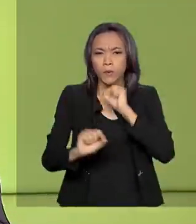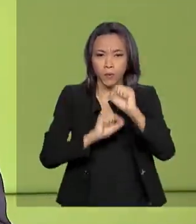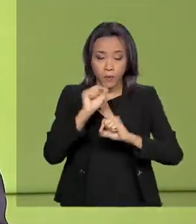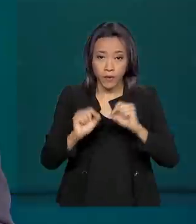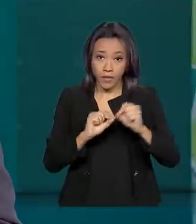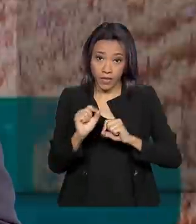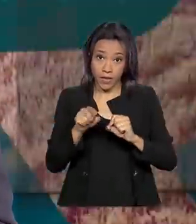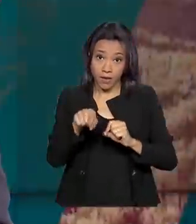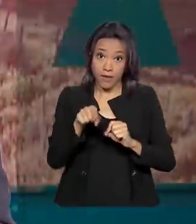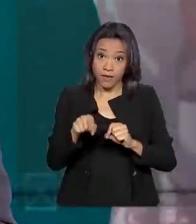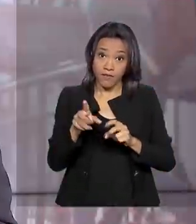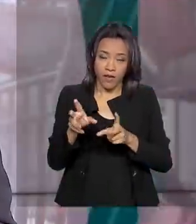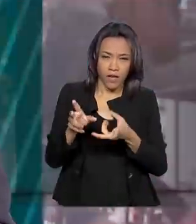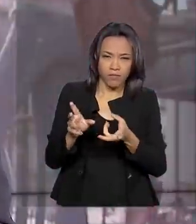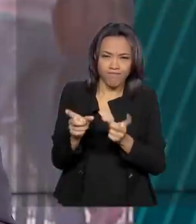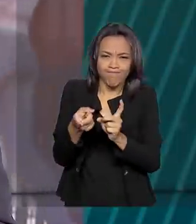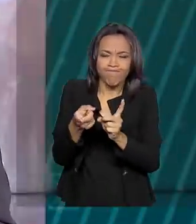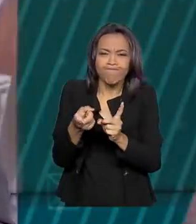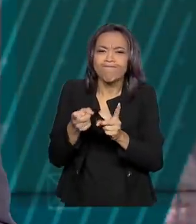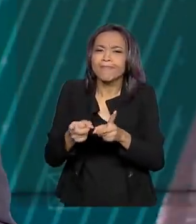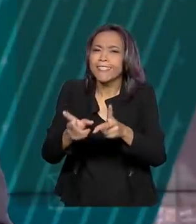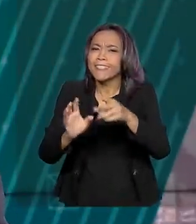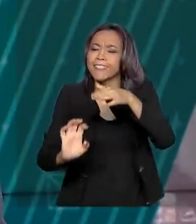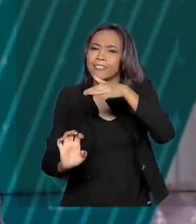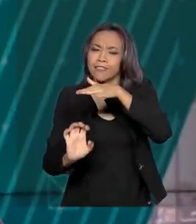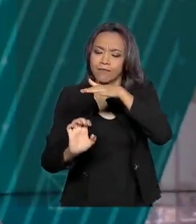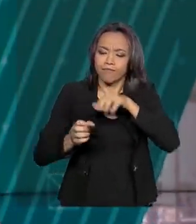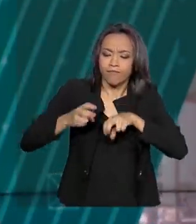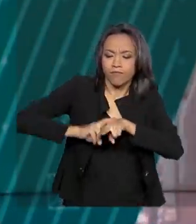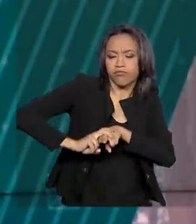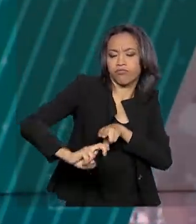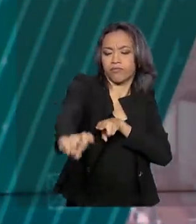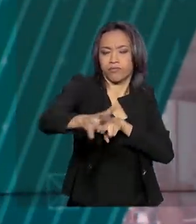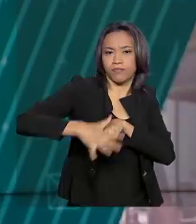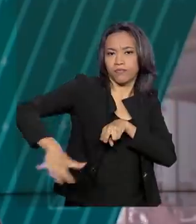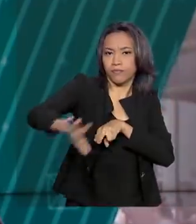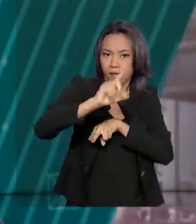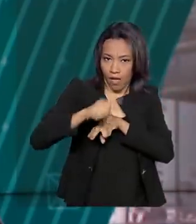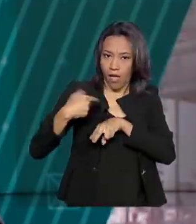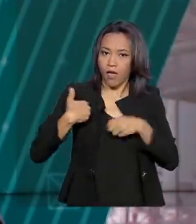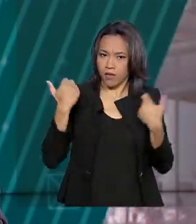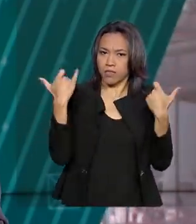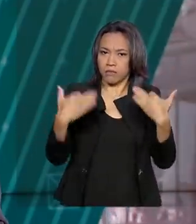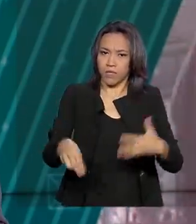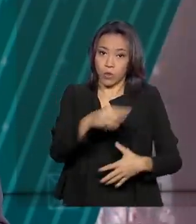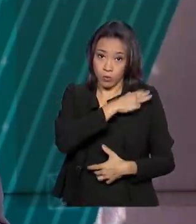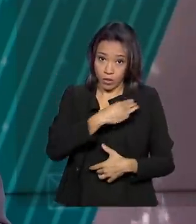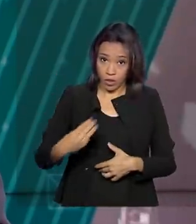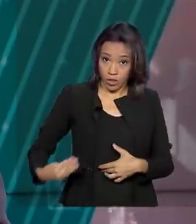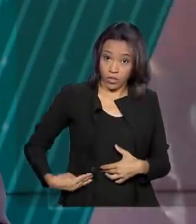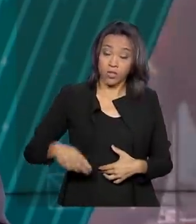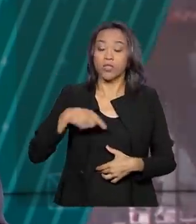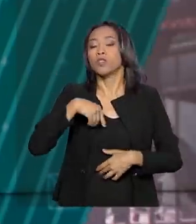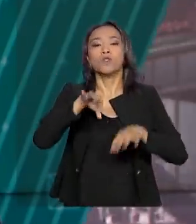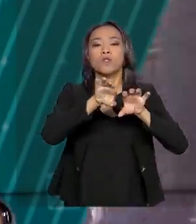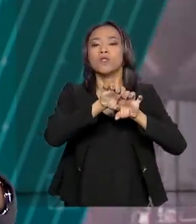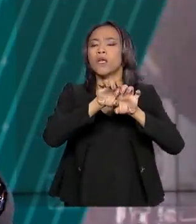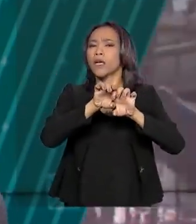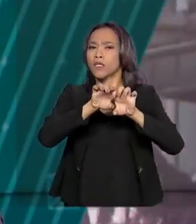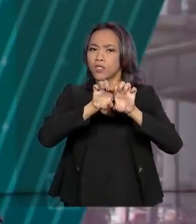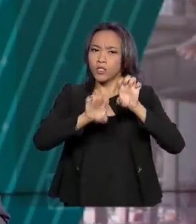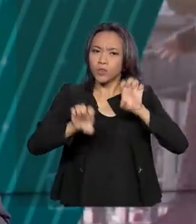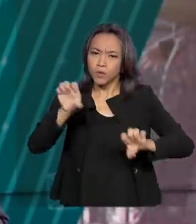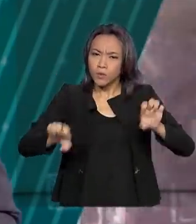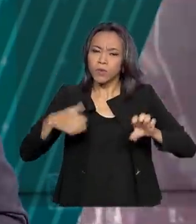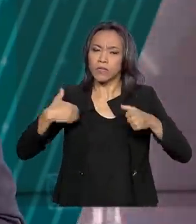Sul, que expira em 2028. A informação é do ministro da Infraestrutura, Tarcísio de Freitas. O ministro falou dos benefícios que os